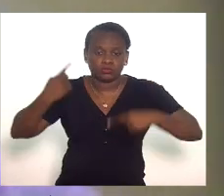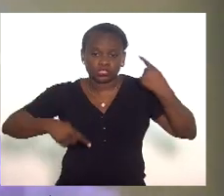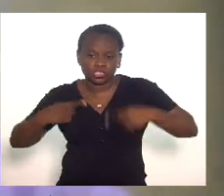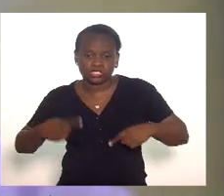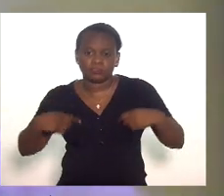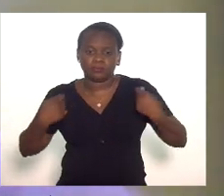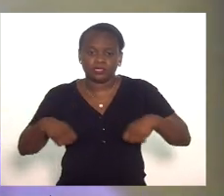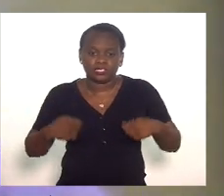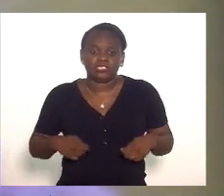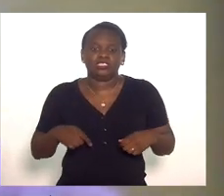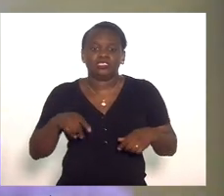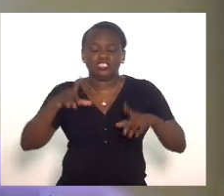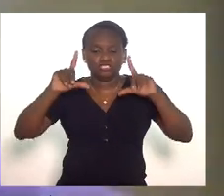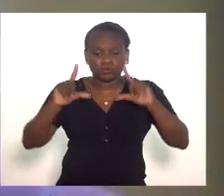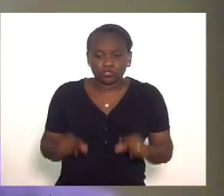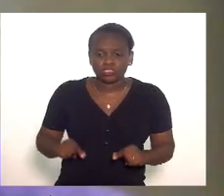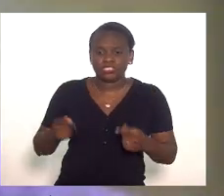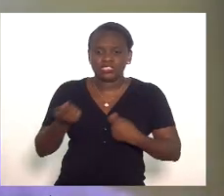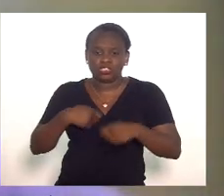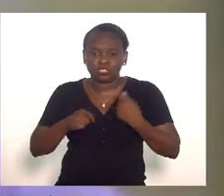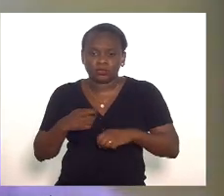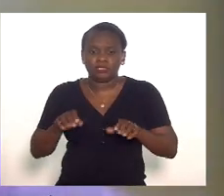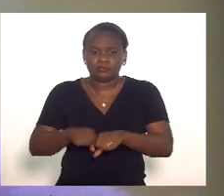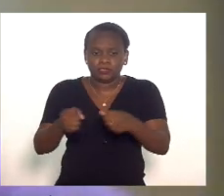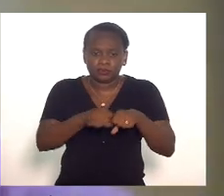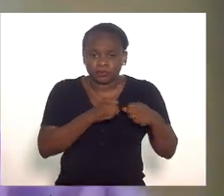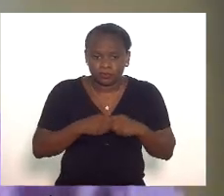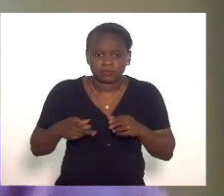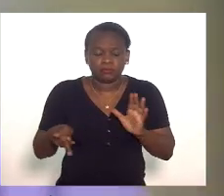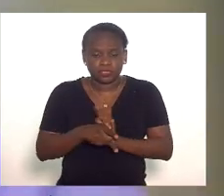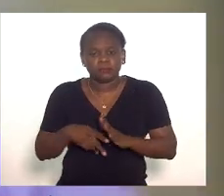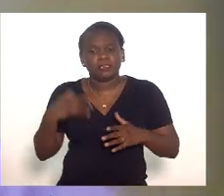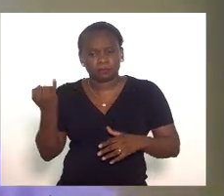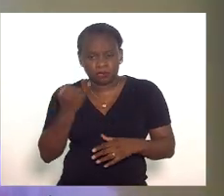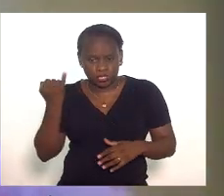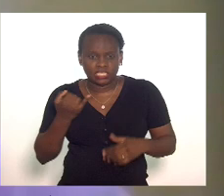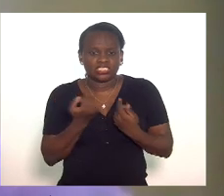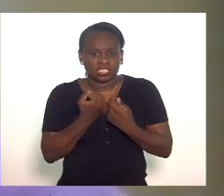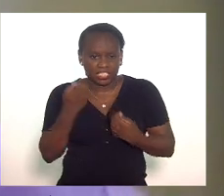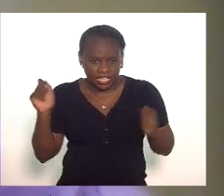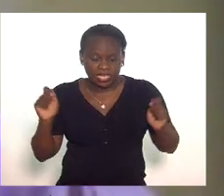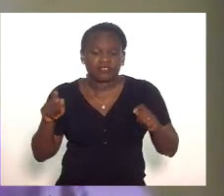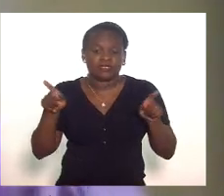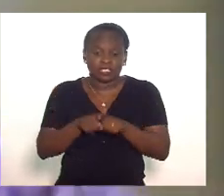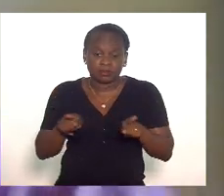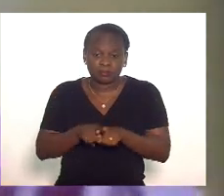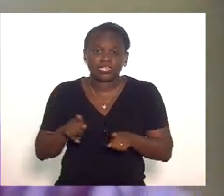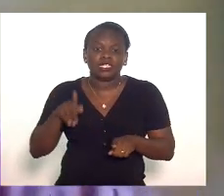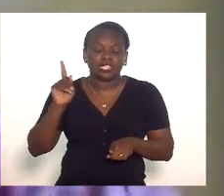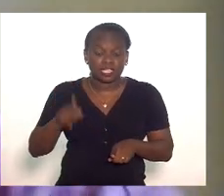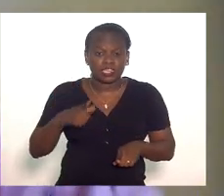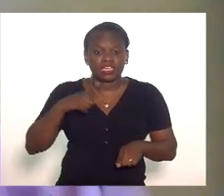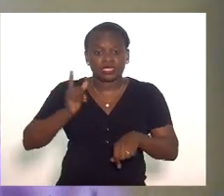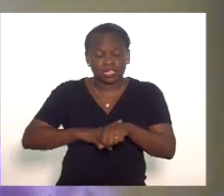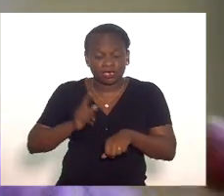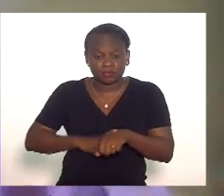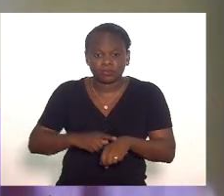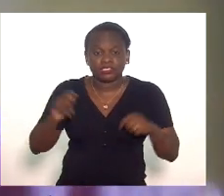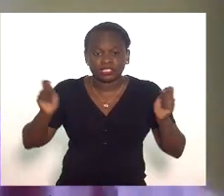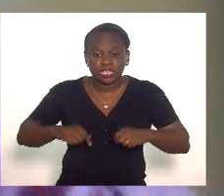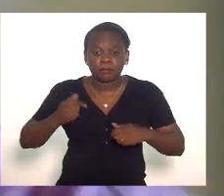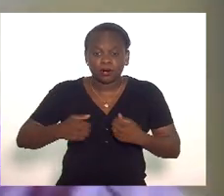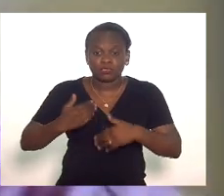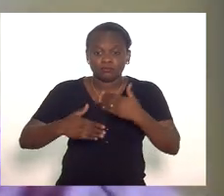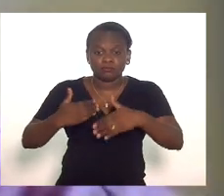que possam mitigar os efeitos econômicos da pandemia são importantes e graves mas isso ainda que no tempo pode